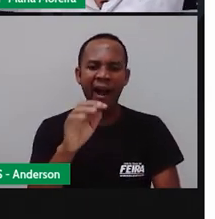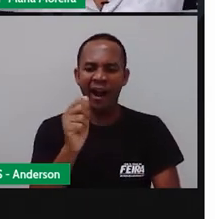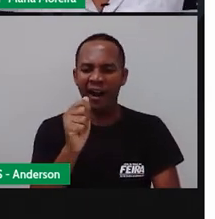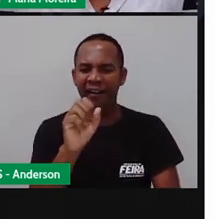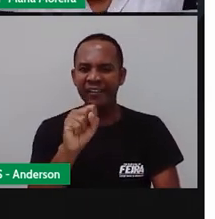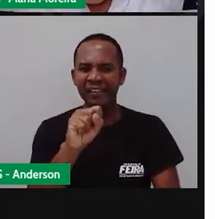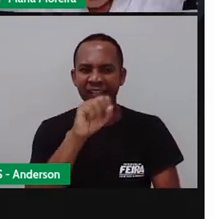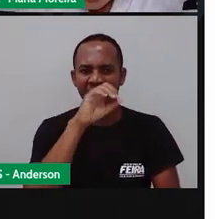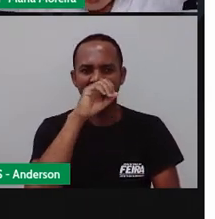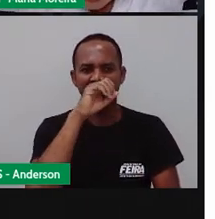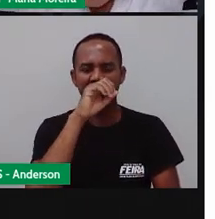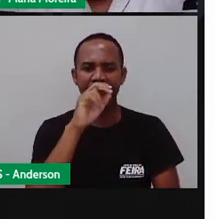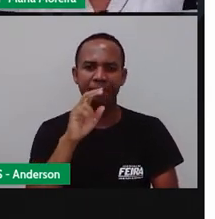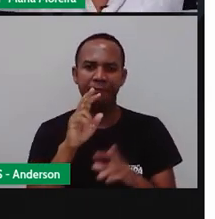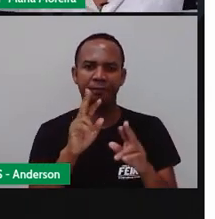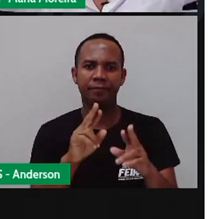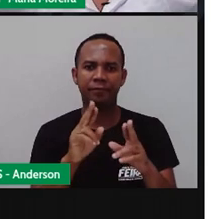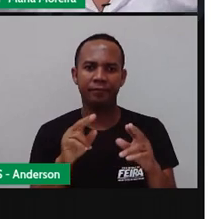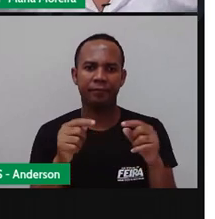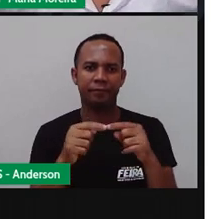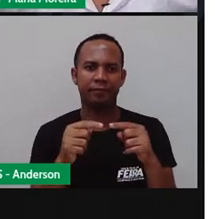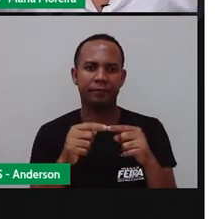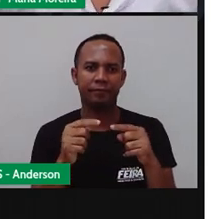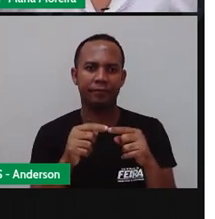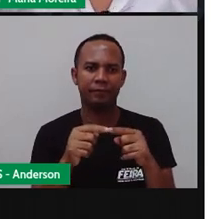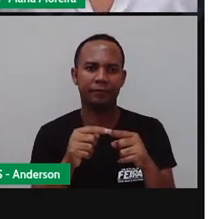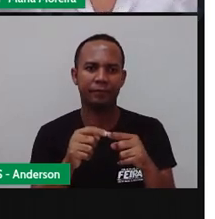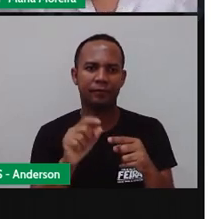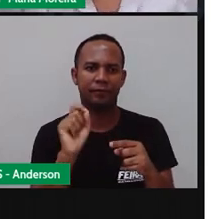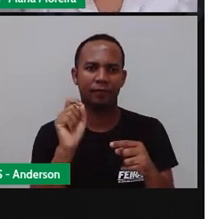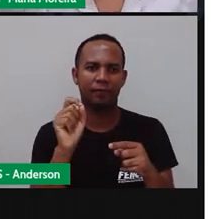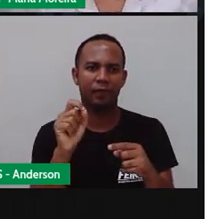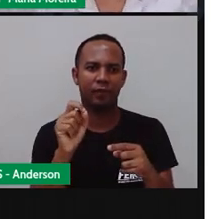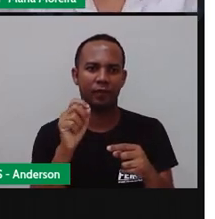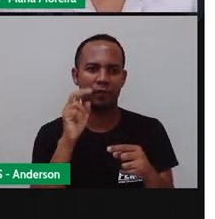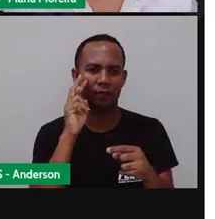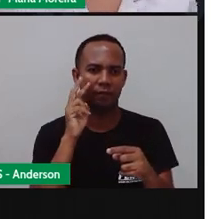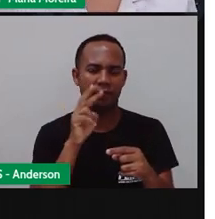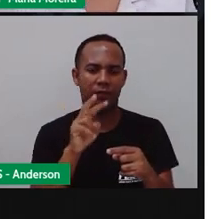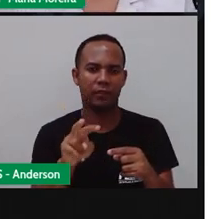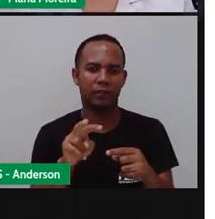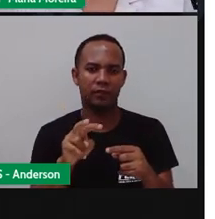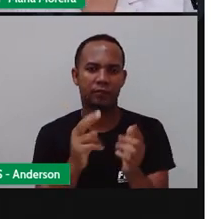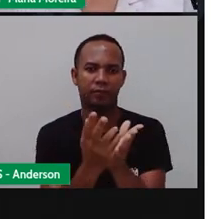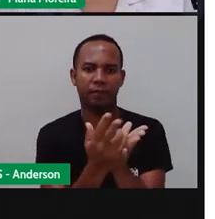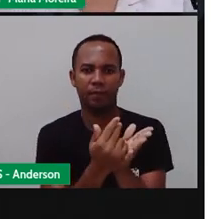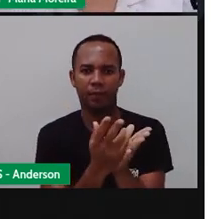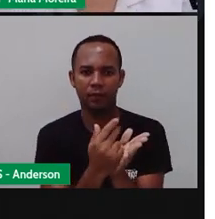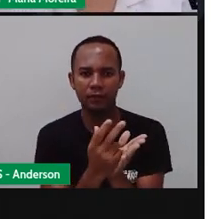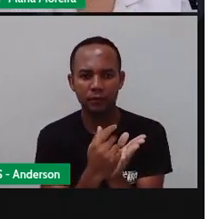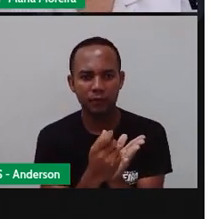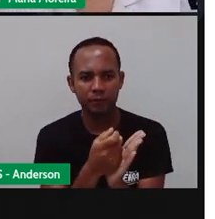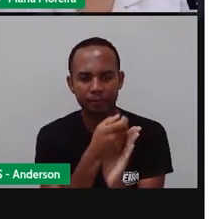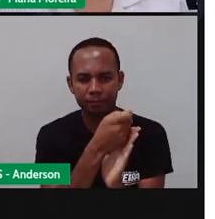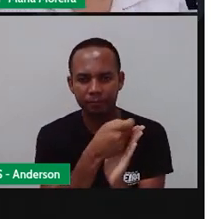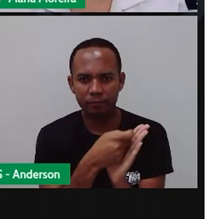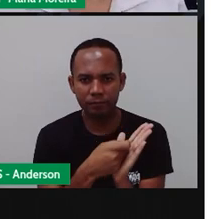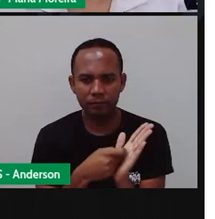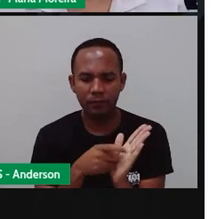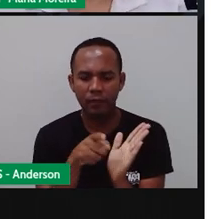telhado, só olhando. Então, você vai desenhar os cômodos da sua casa. uma